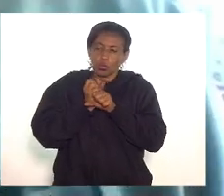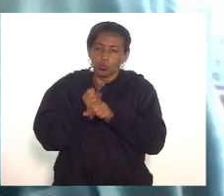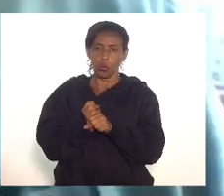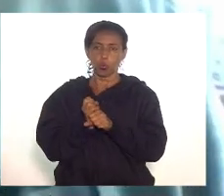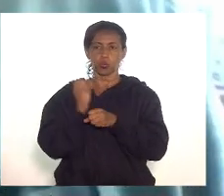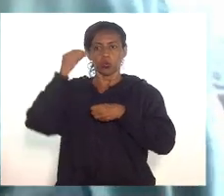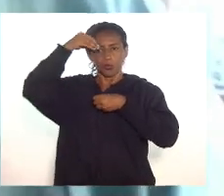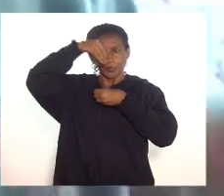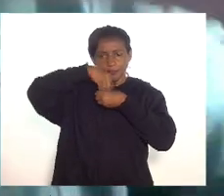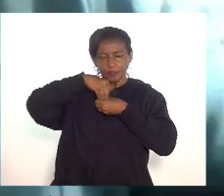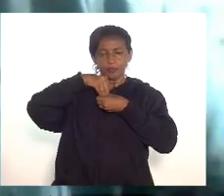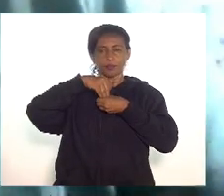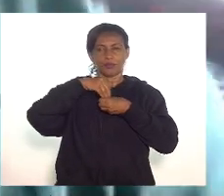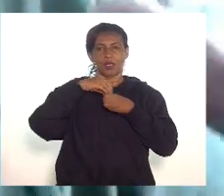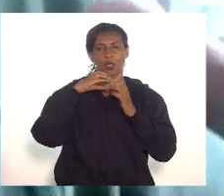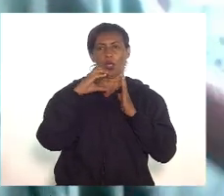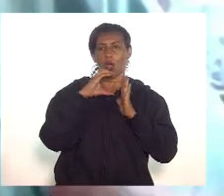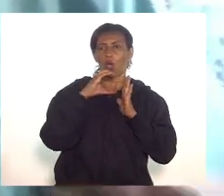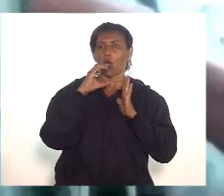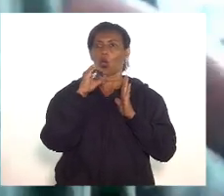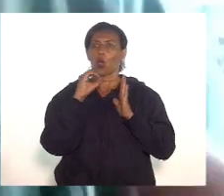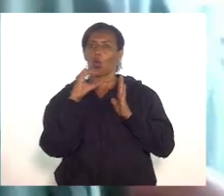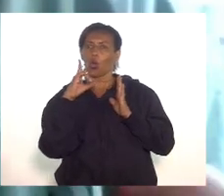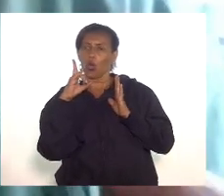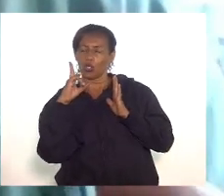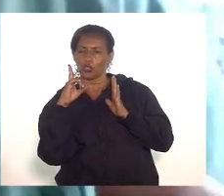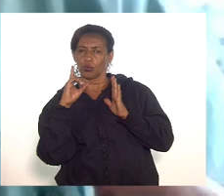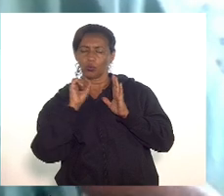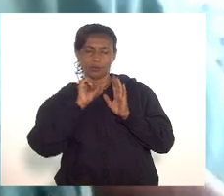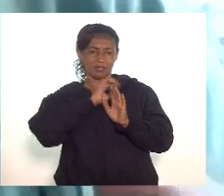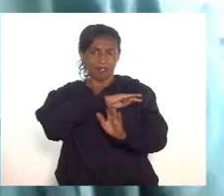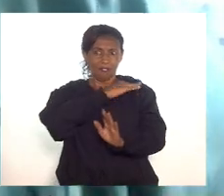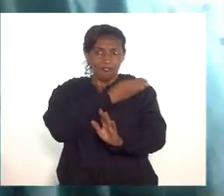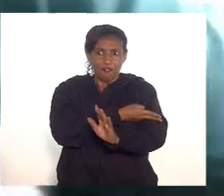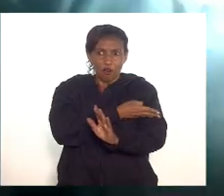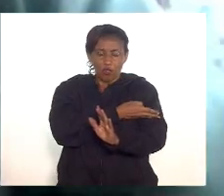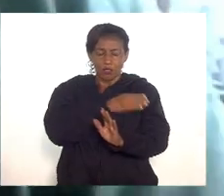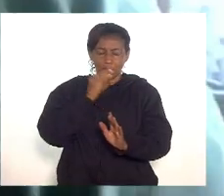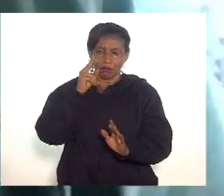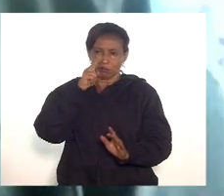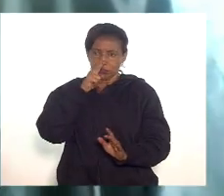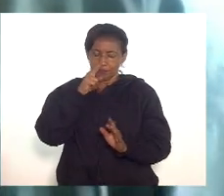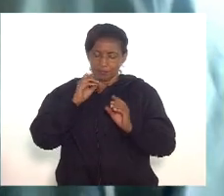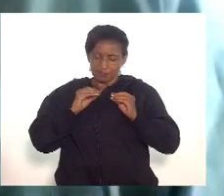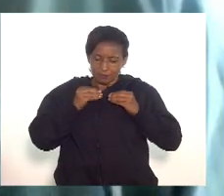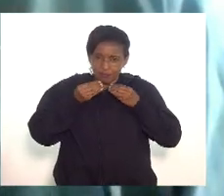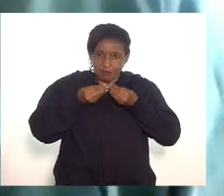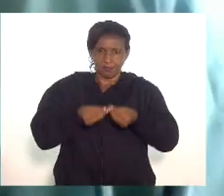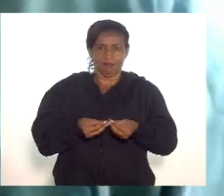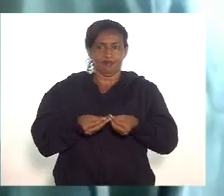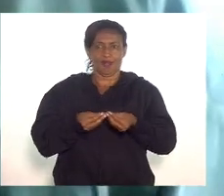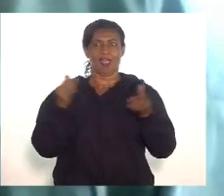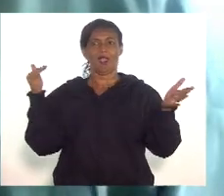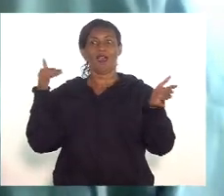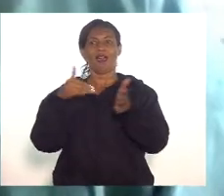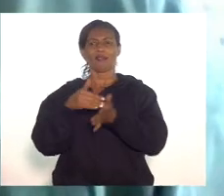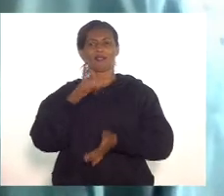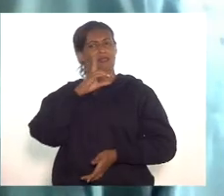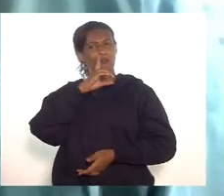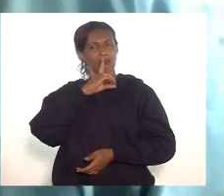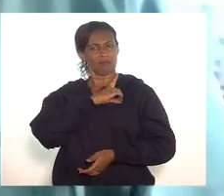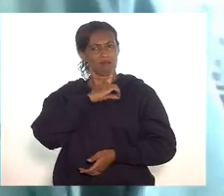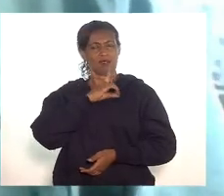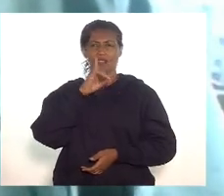nesse Código, o que dá mais força e consistência. Até um delegado de uma delegacia, por exemplo, que